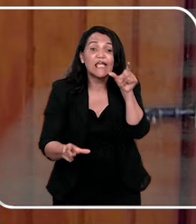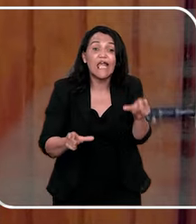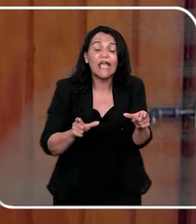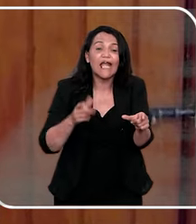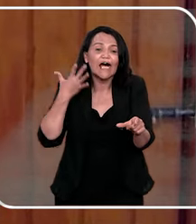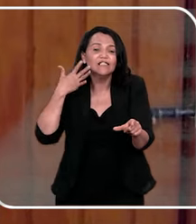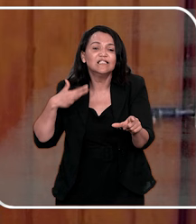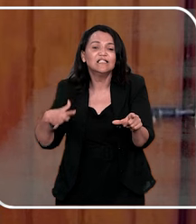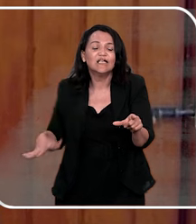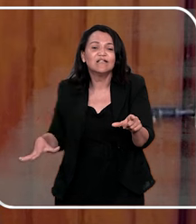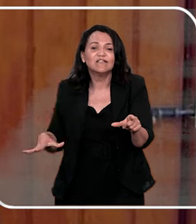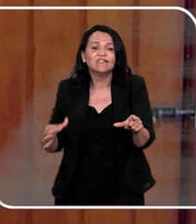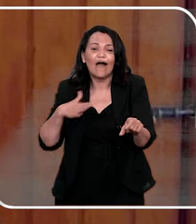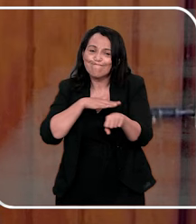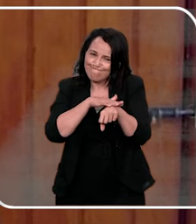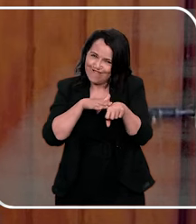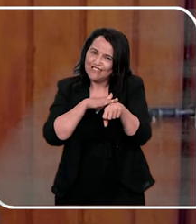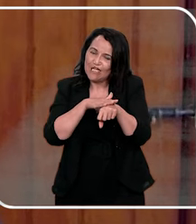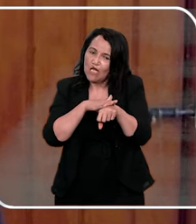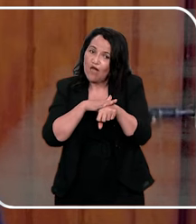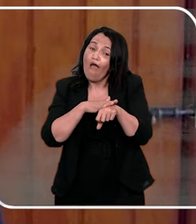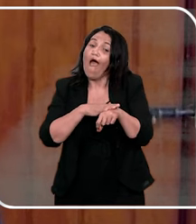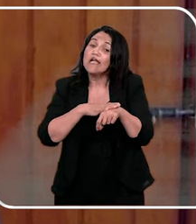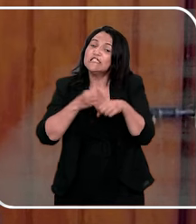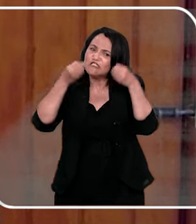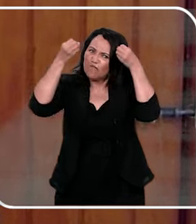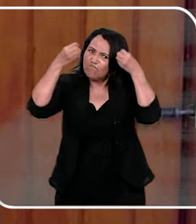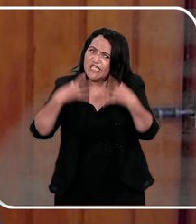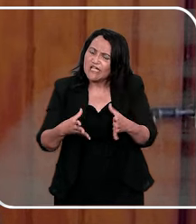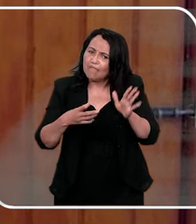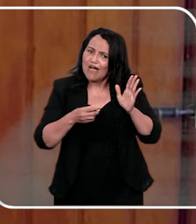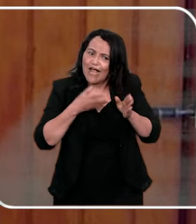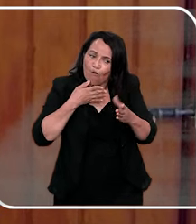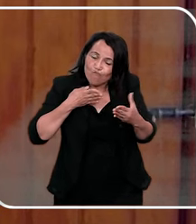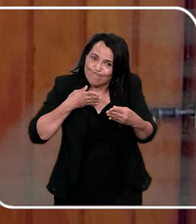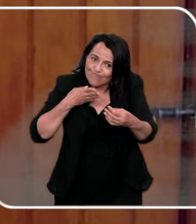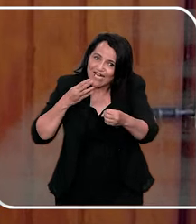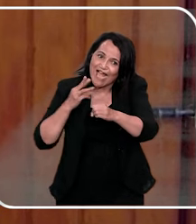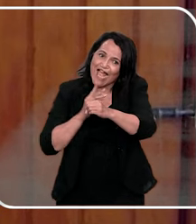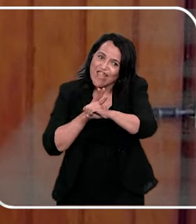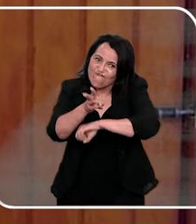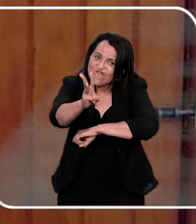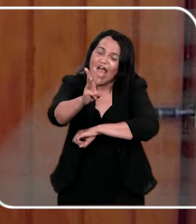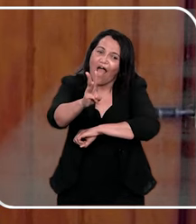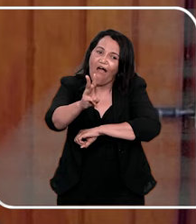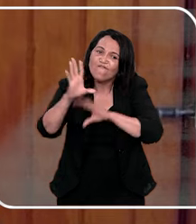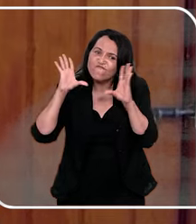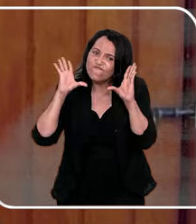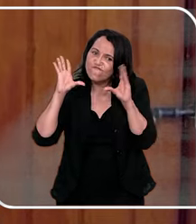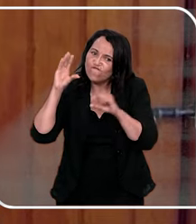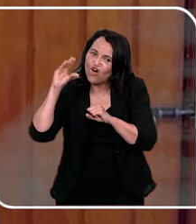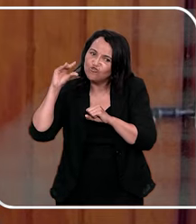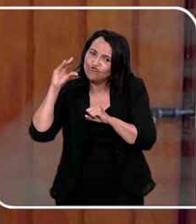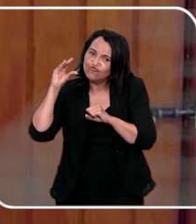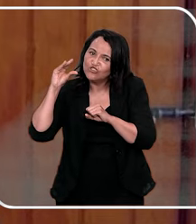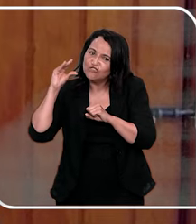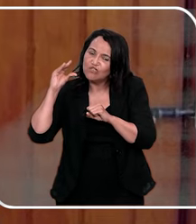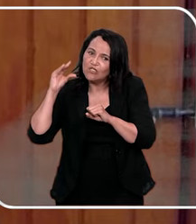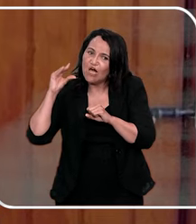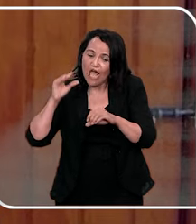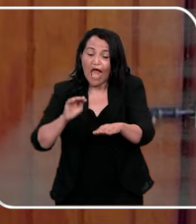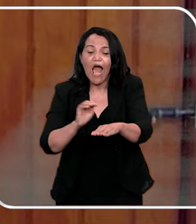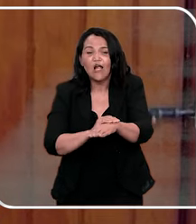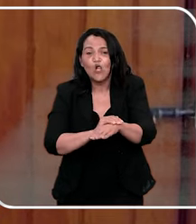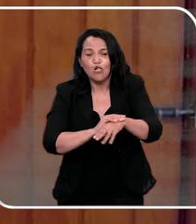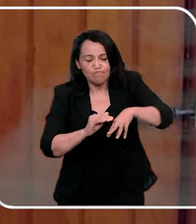observem com quem suas crianças estão conviclando, e digam para elas, não mandar foto, e a gente nunca acredita que as nossas crianças